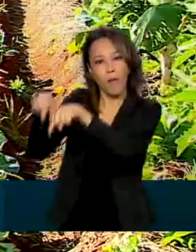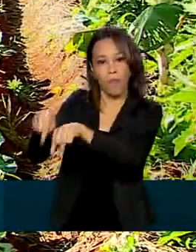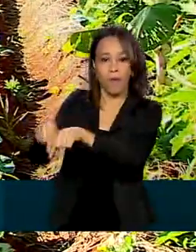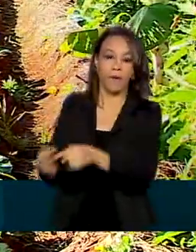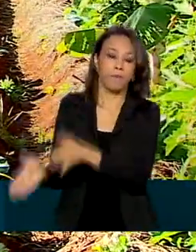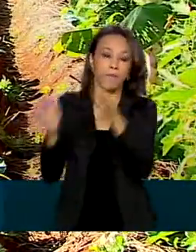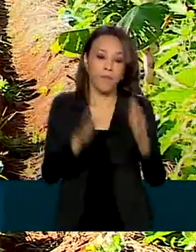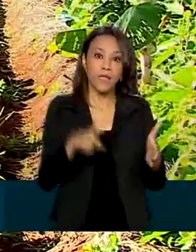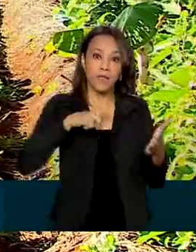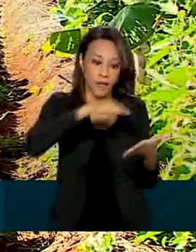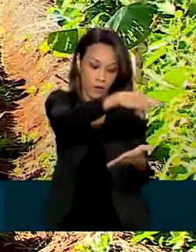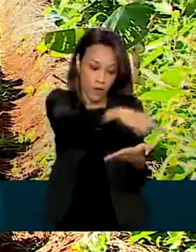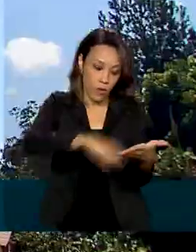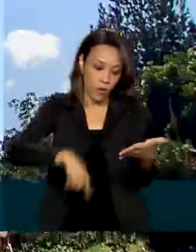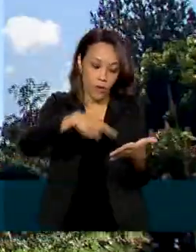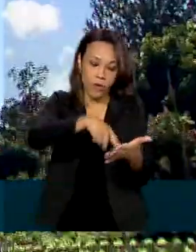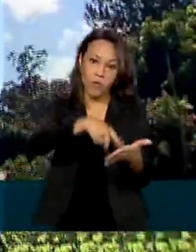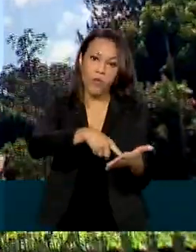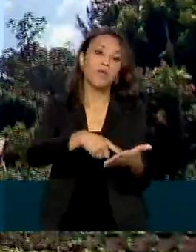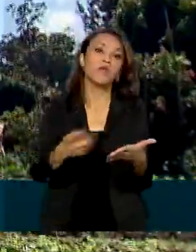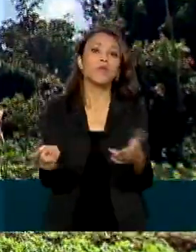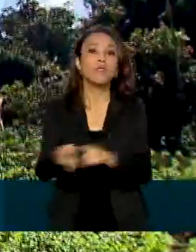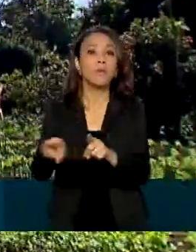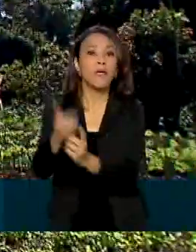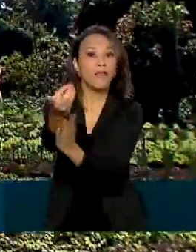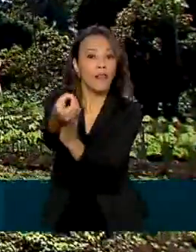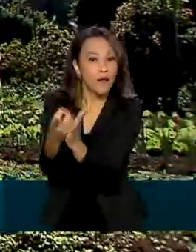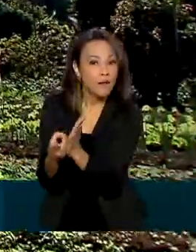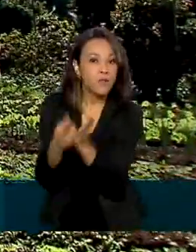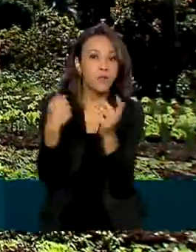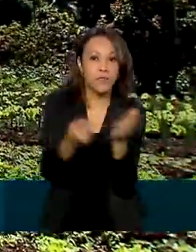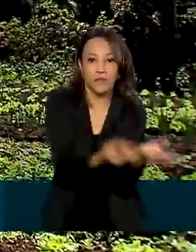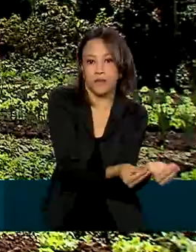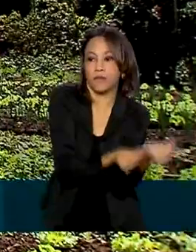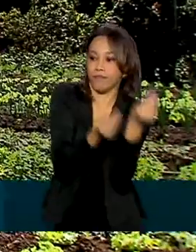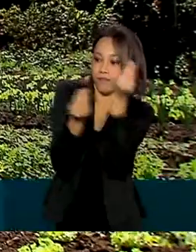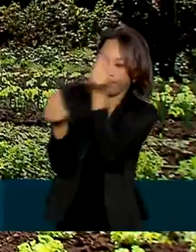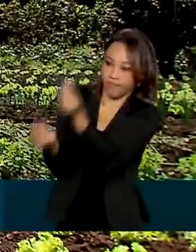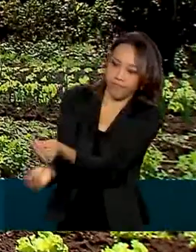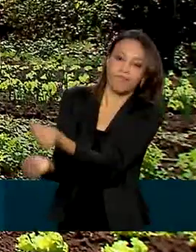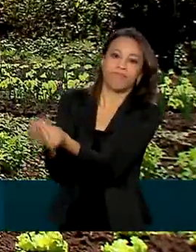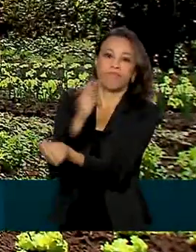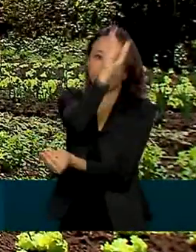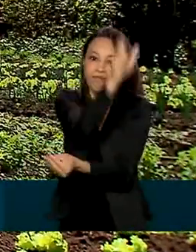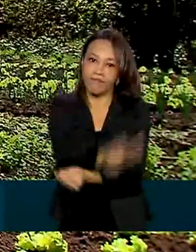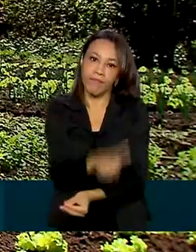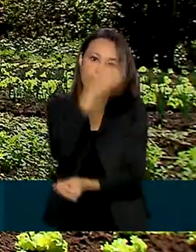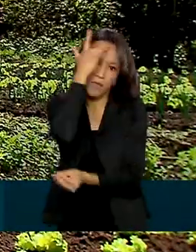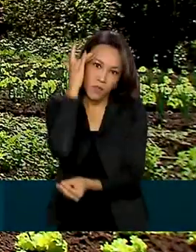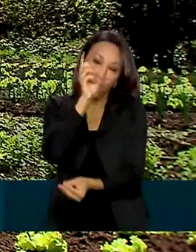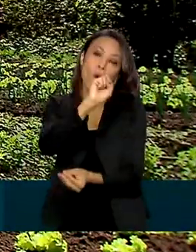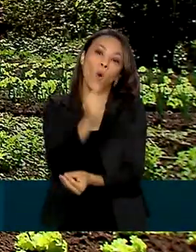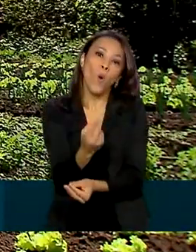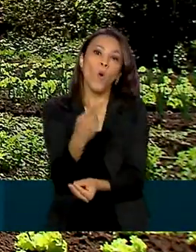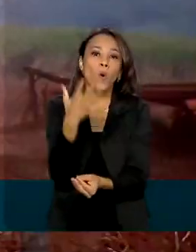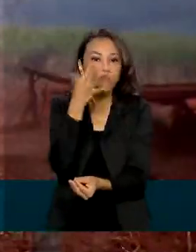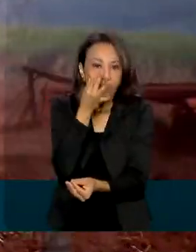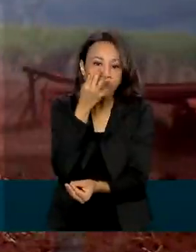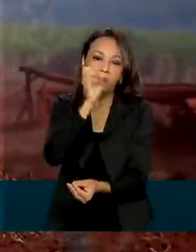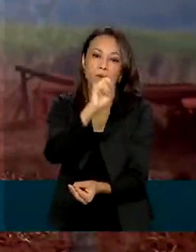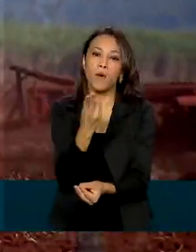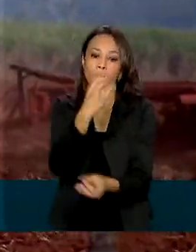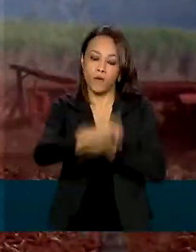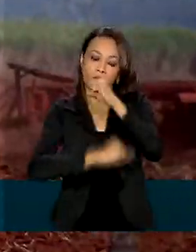documentos e as declarações que devem ser apresentados pelo requerente por meio físico ou eletrônico.